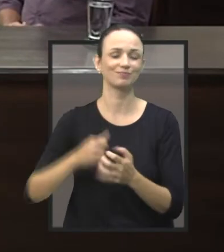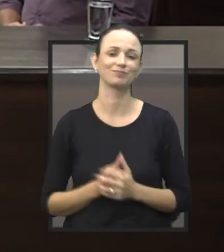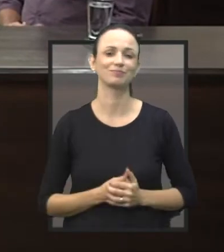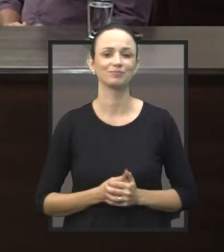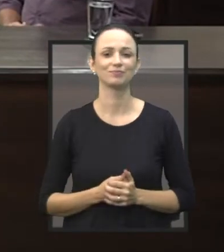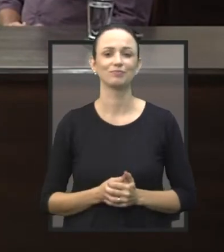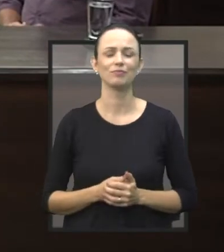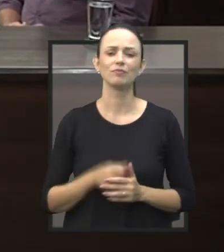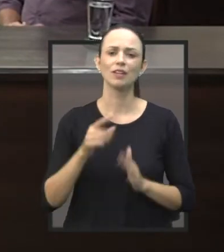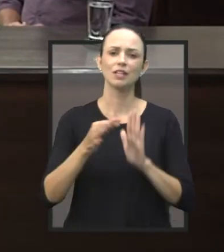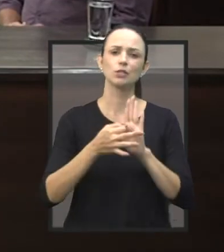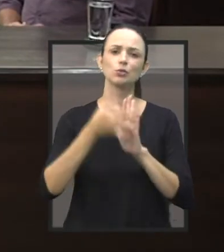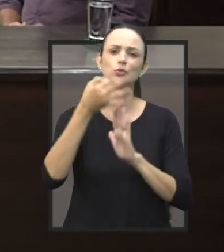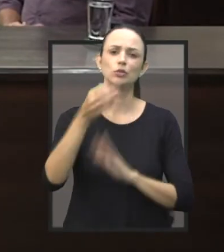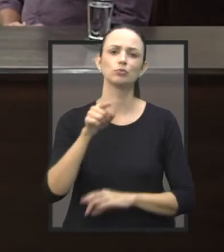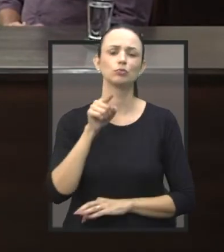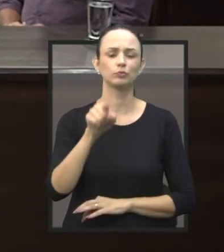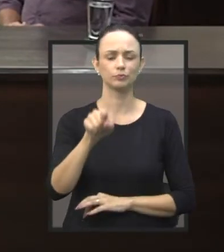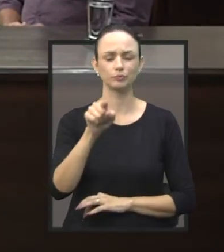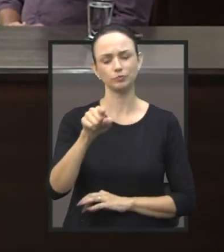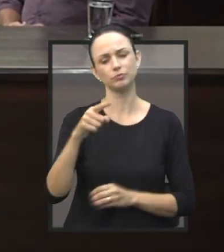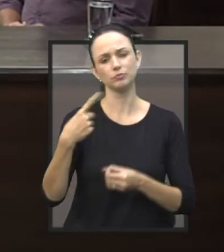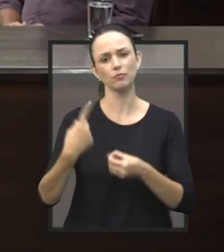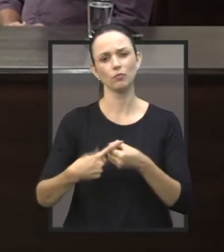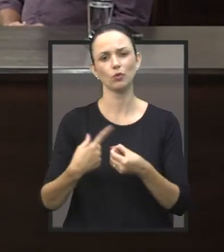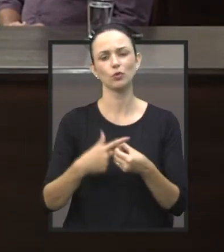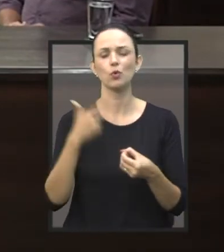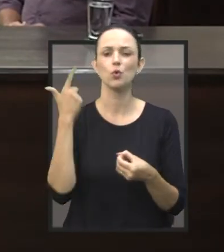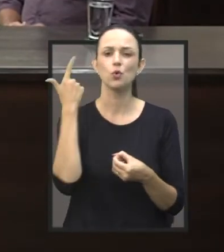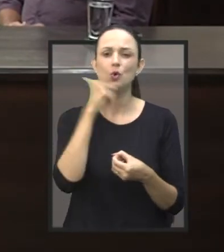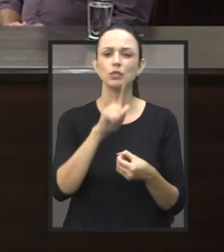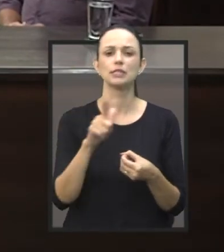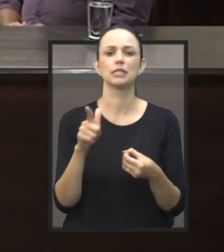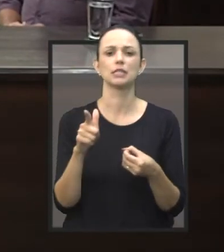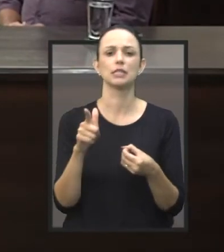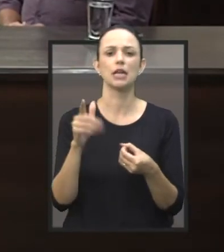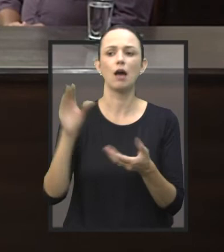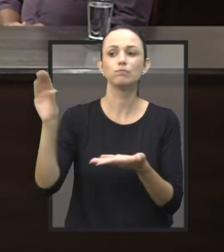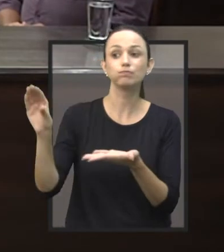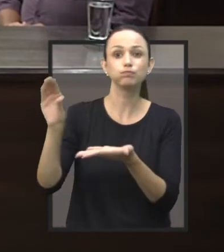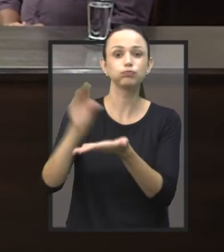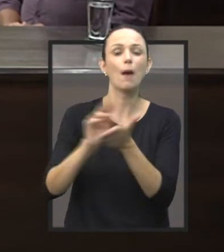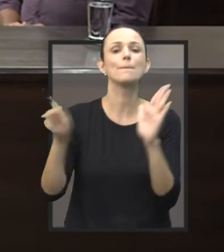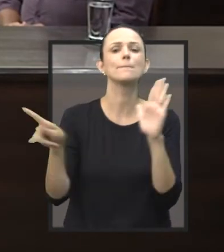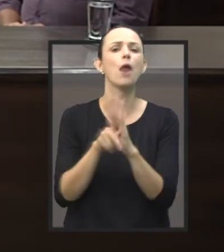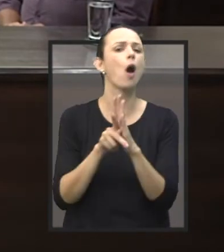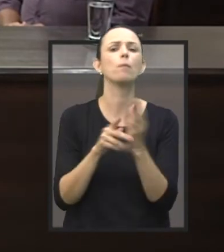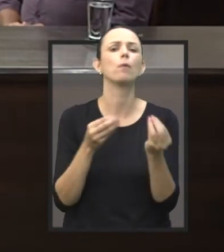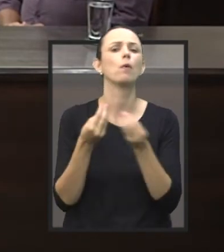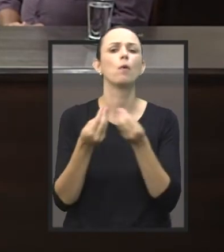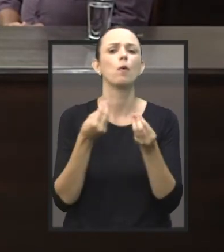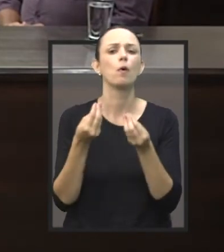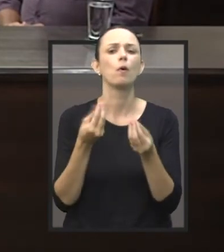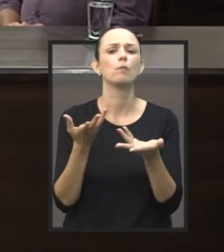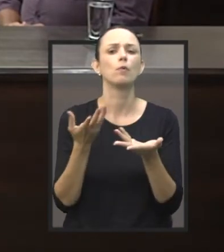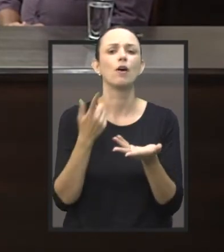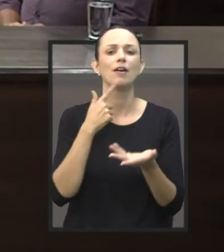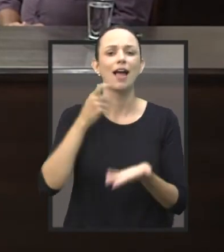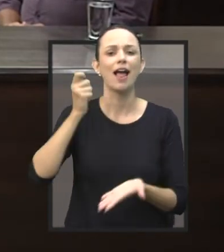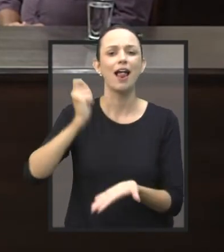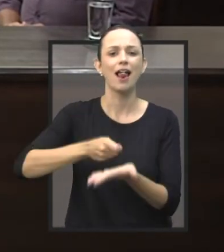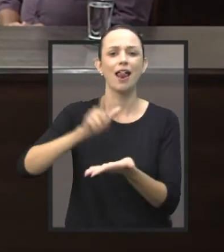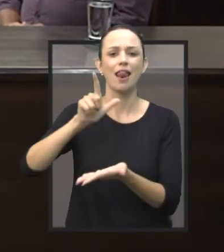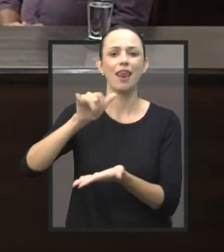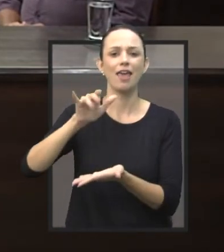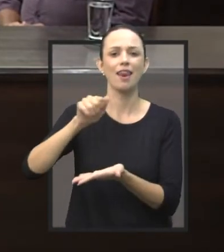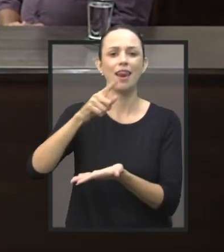a sugestão do senhor para que o município consiga angariar recursos de forma própria seria o leilão de algumas áreas que o município